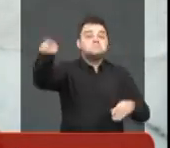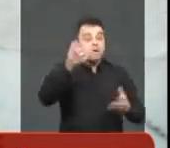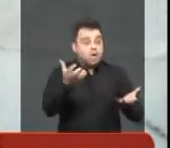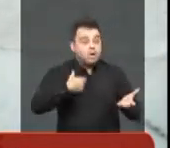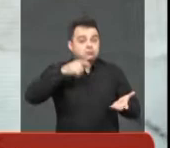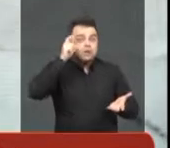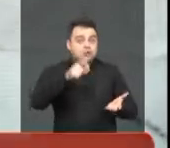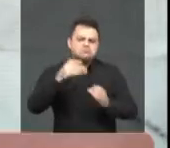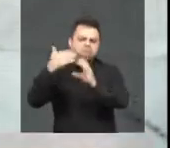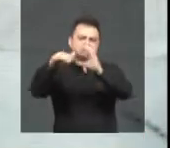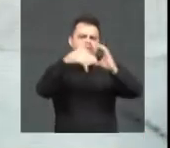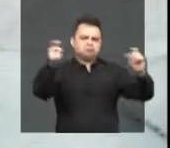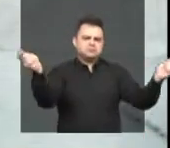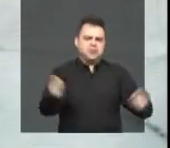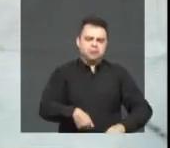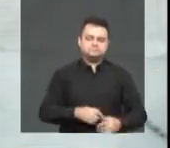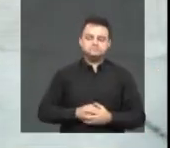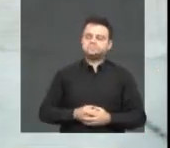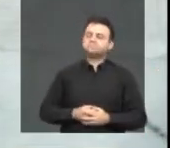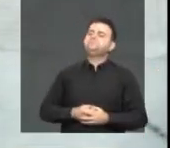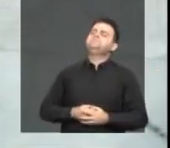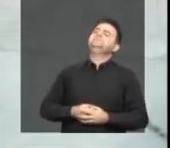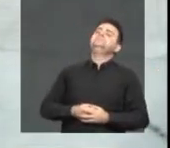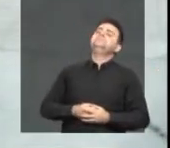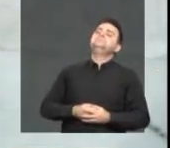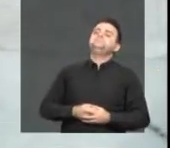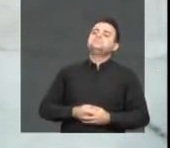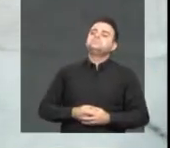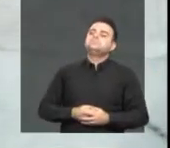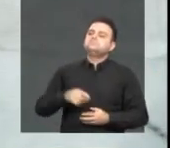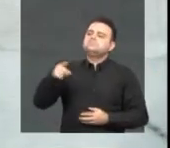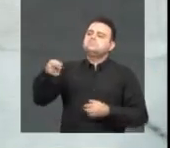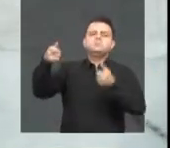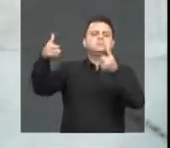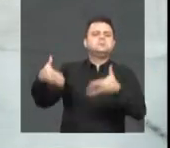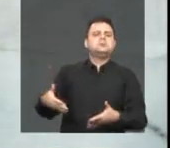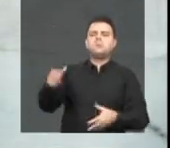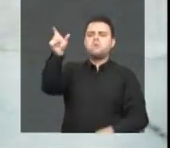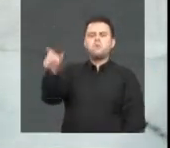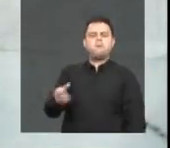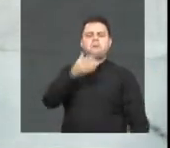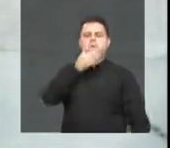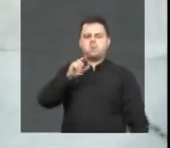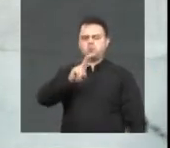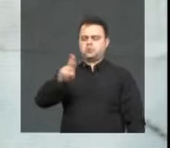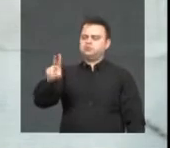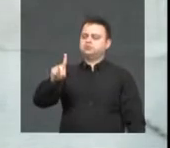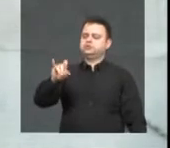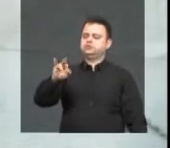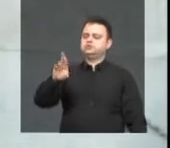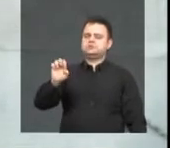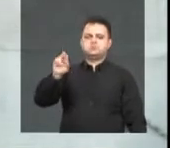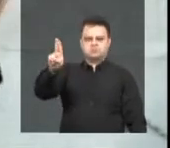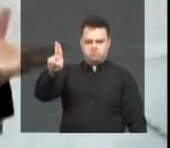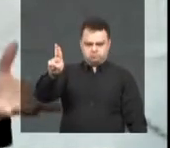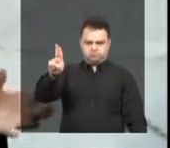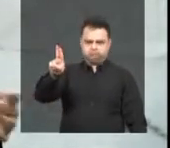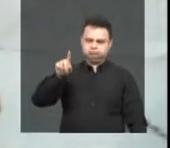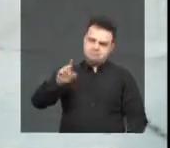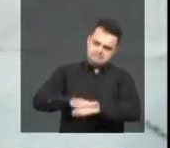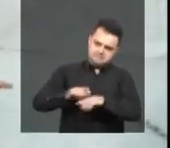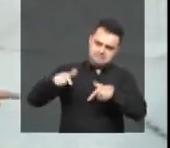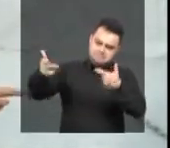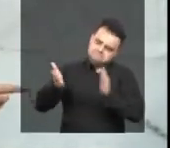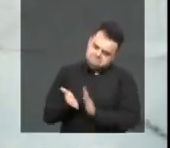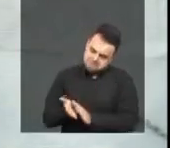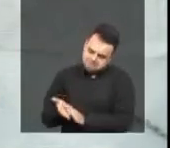interessada. Doutor Renato, alguns instantes o senhor citou o nome do Dirceu Dalbem, elogiando